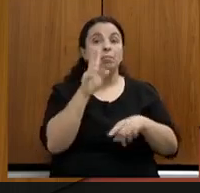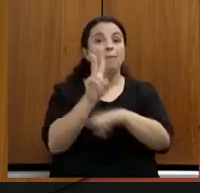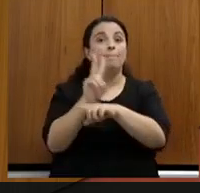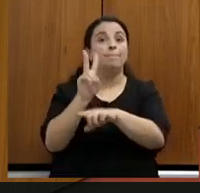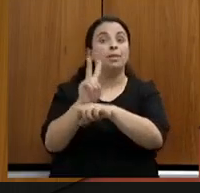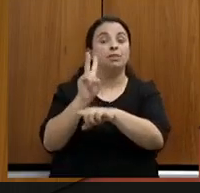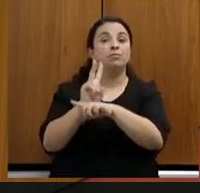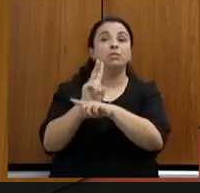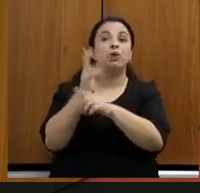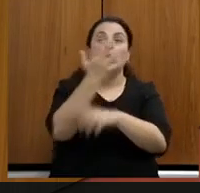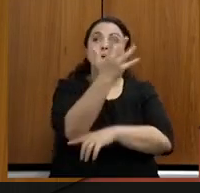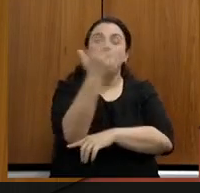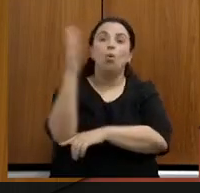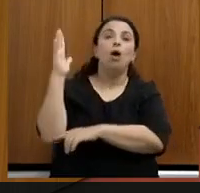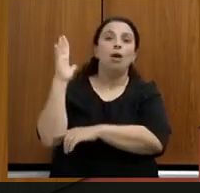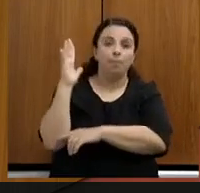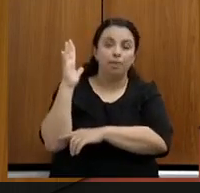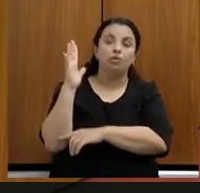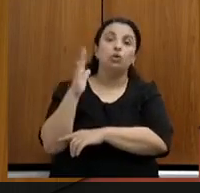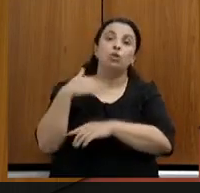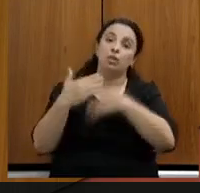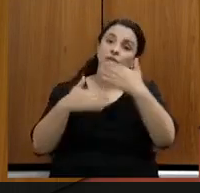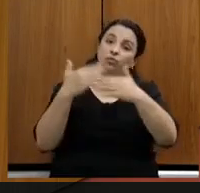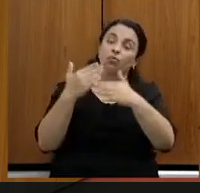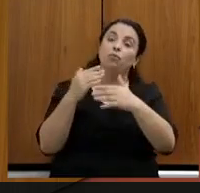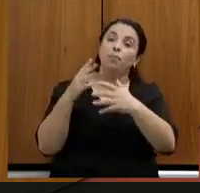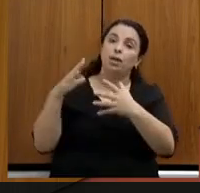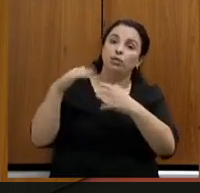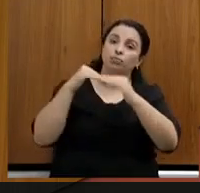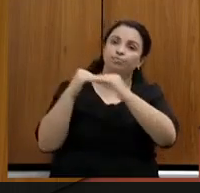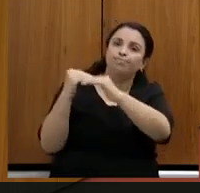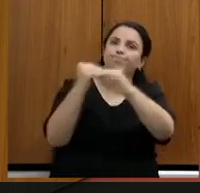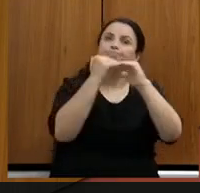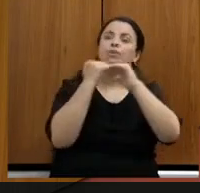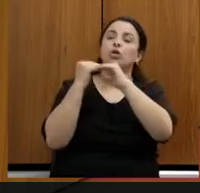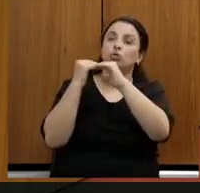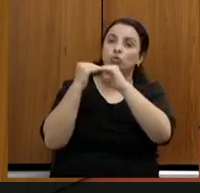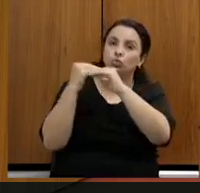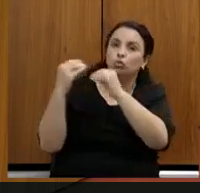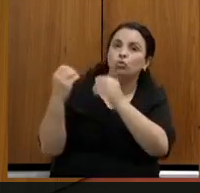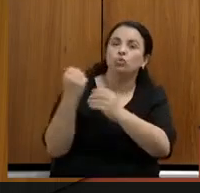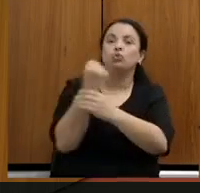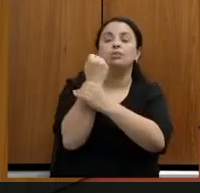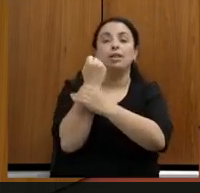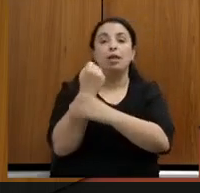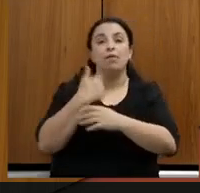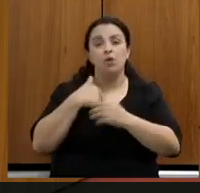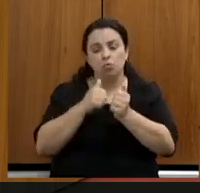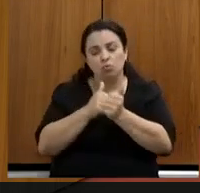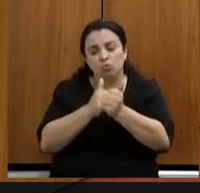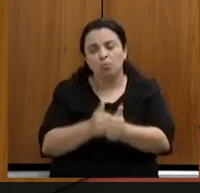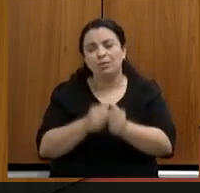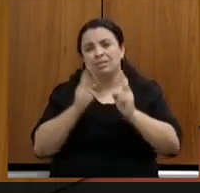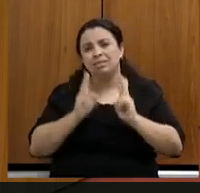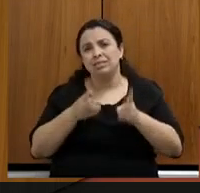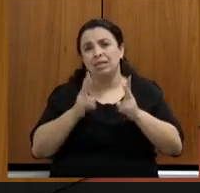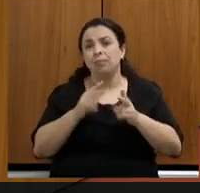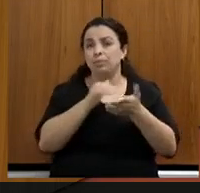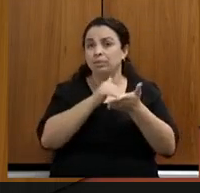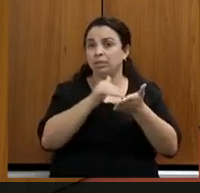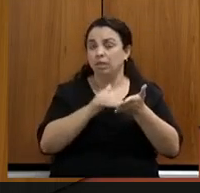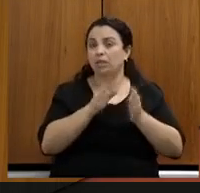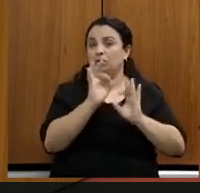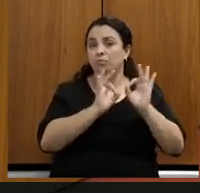nosso Estado, para o desenvolvimento sustentável, e tem acompanhado muito de perto com a Secretaria de Planejamento todo o processo de